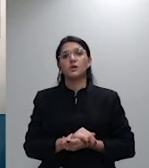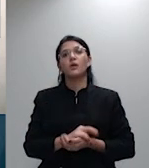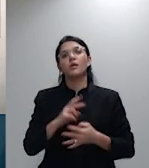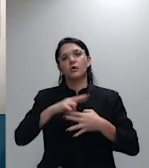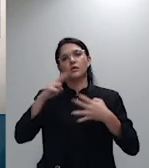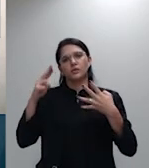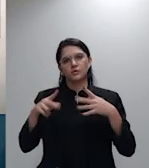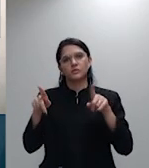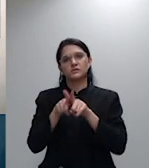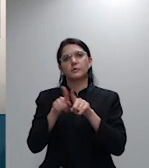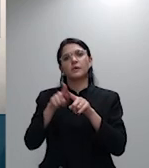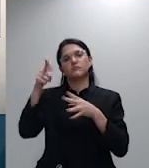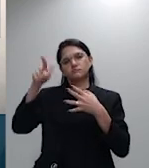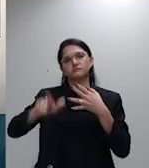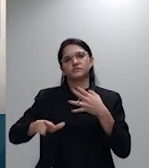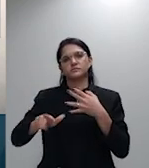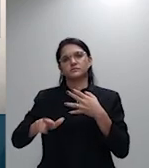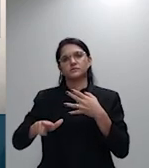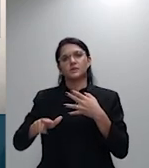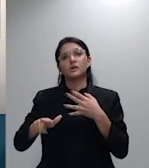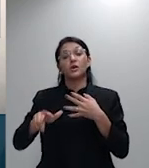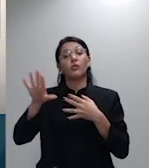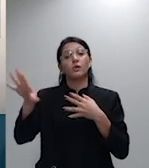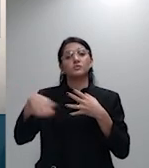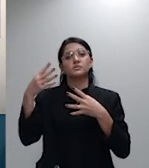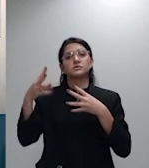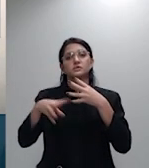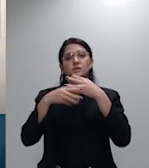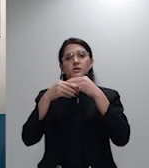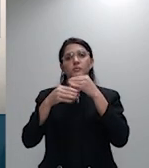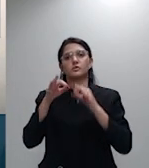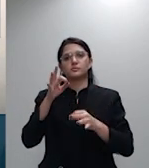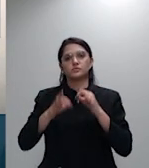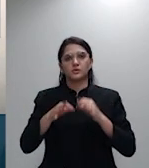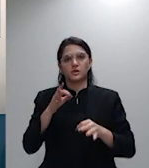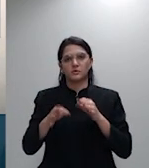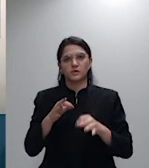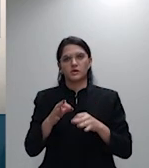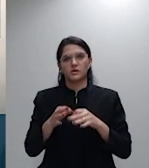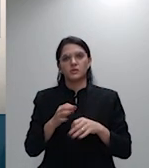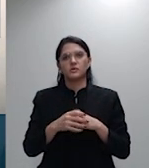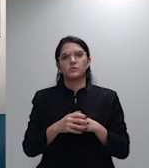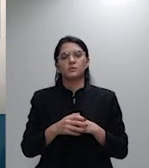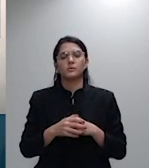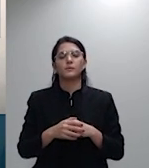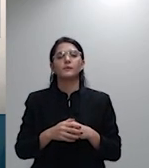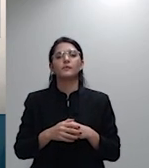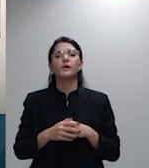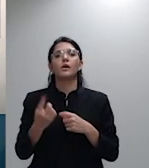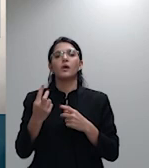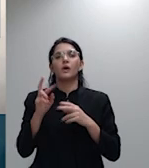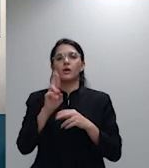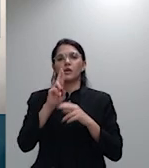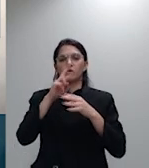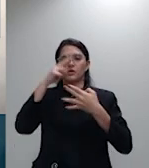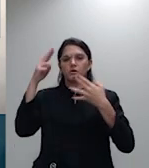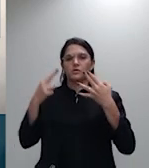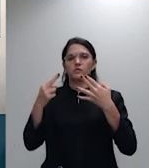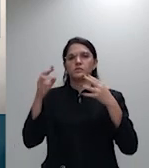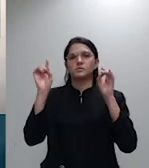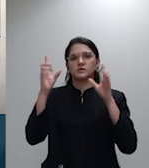embargos de declaração nos recursos especiais 1.763.462 1